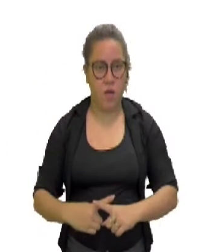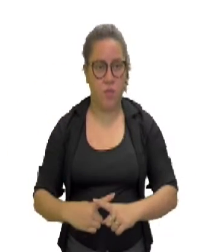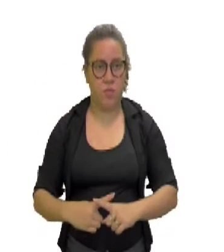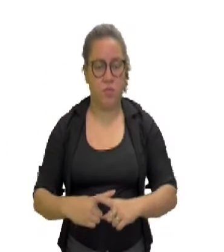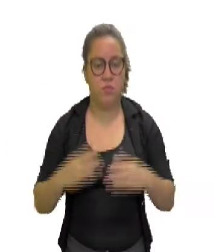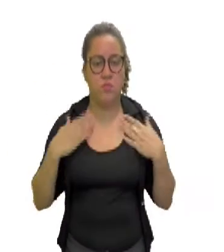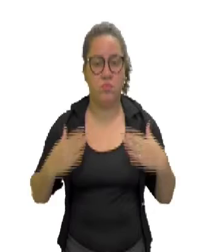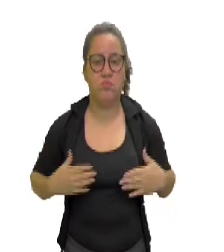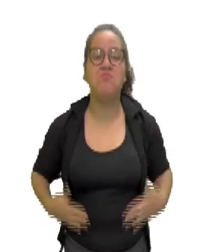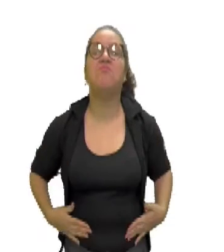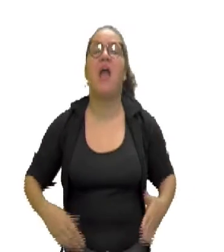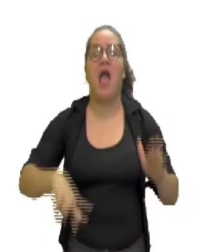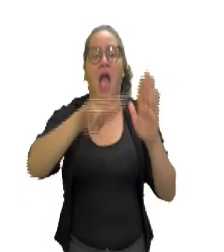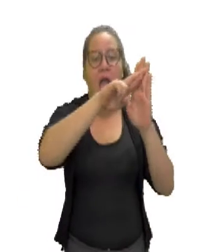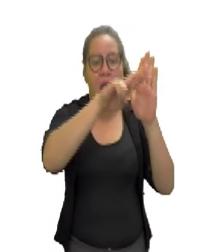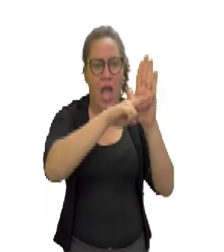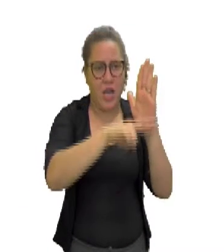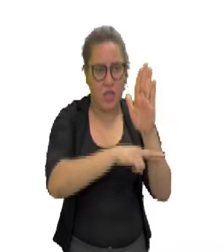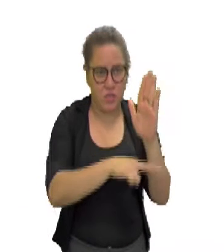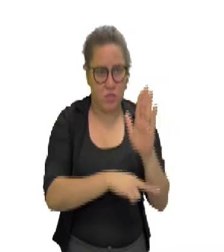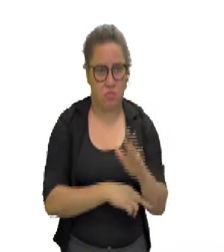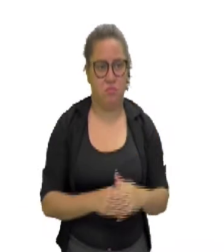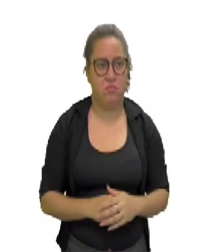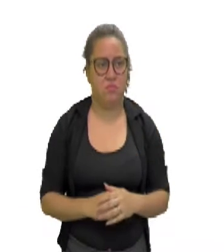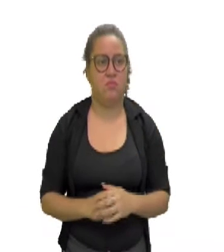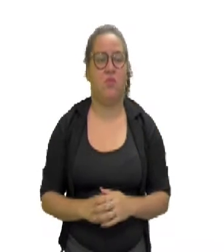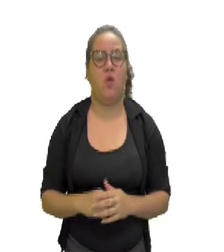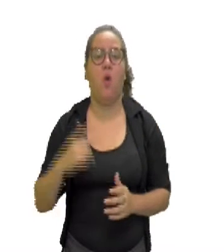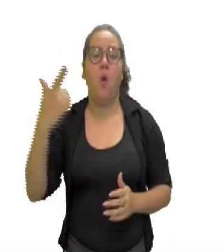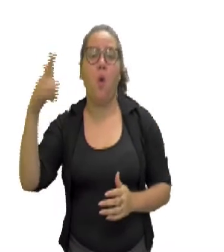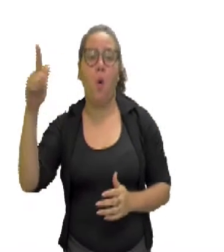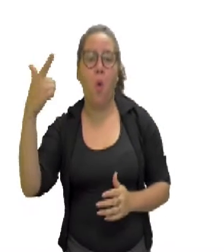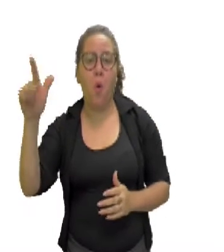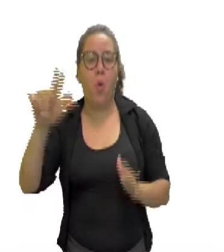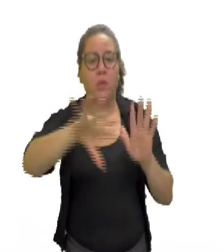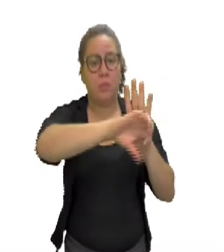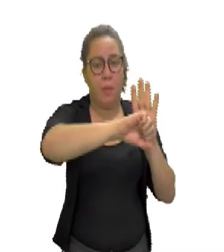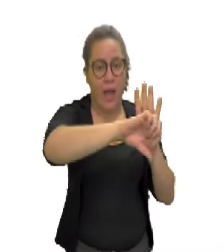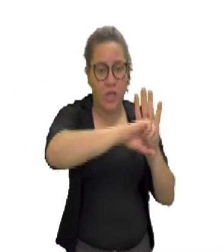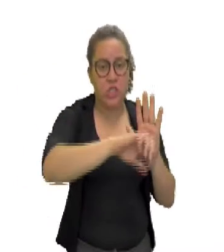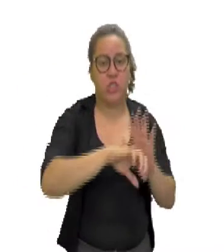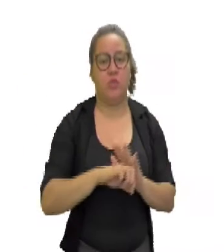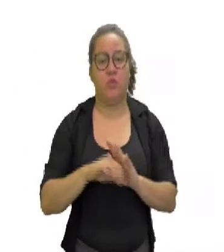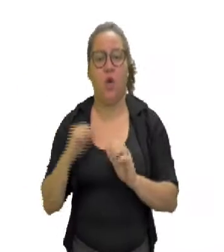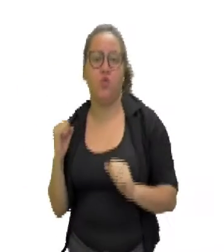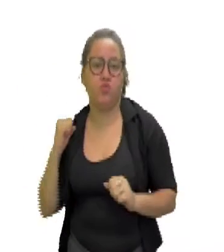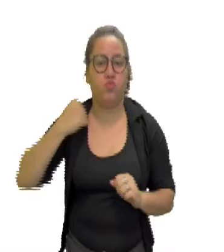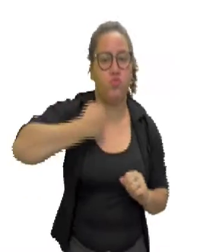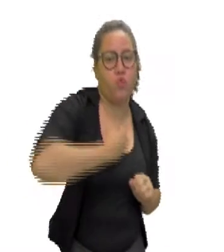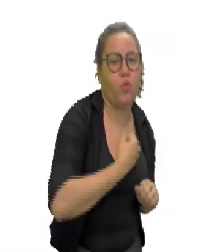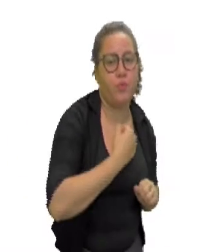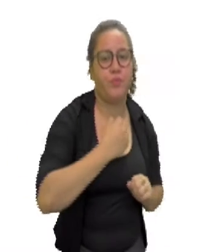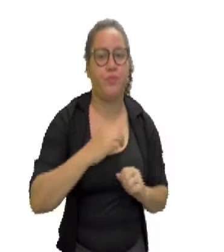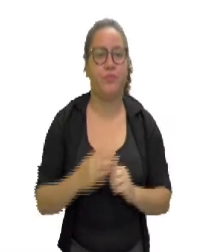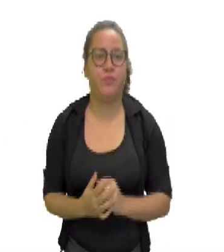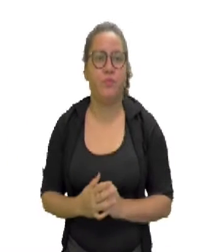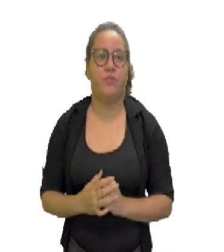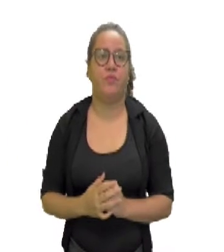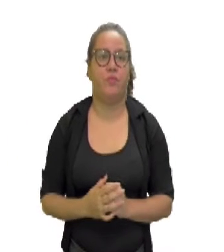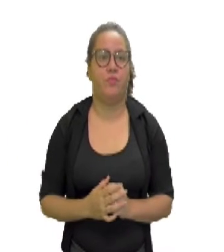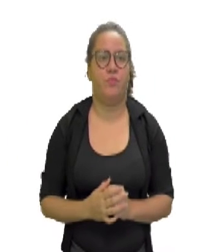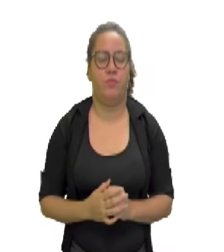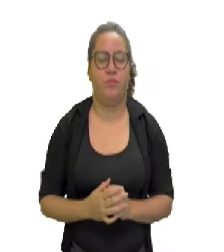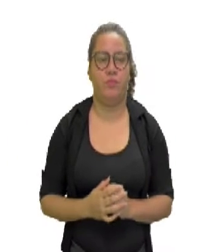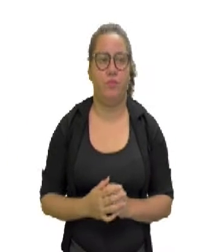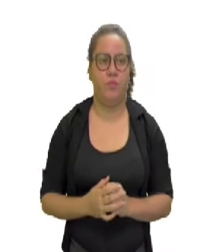Tudo com regras, gente. Aí, outra imagem do judô, vestimenta também, ali tem um árbitro